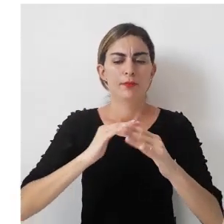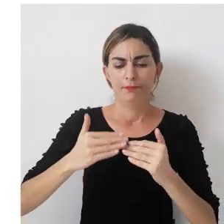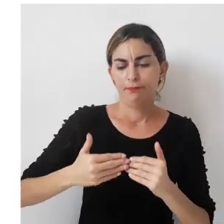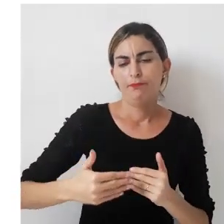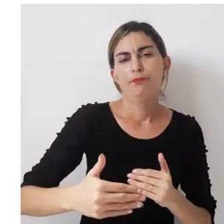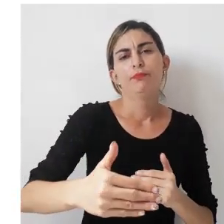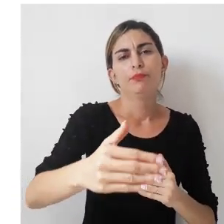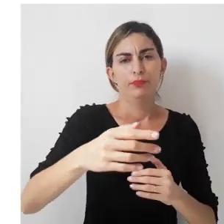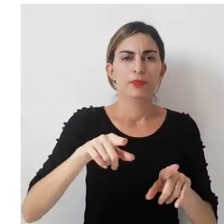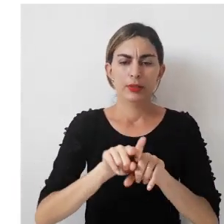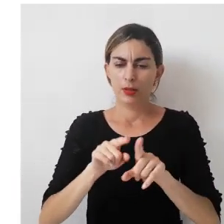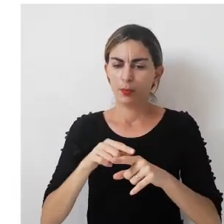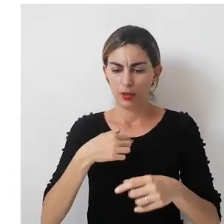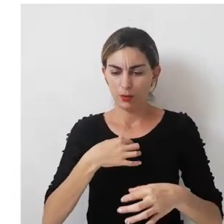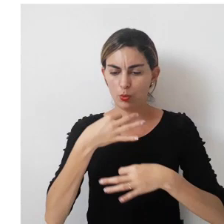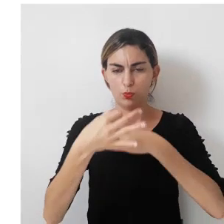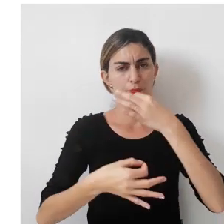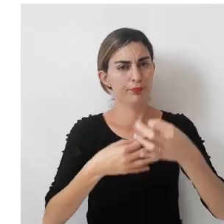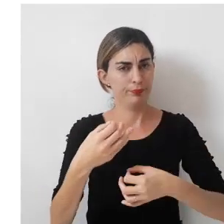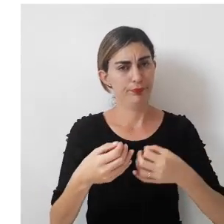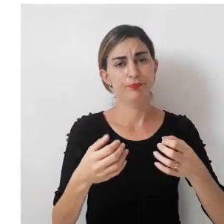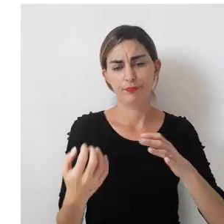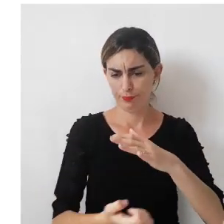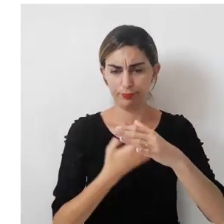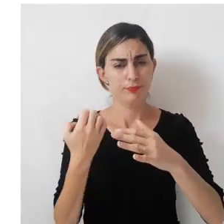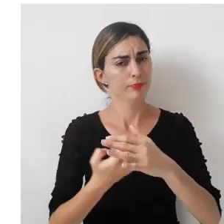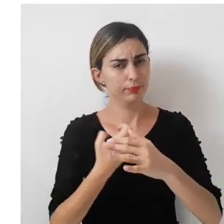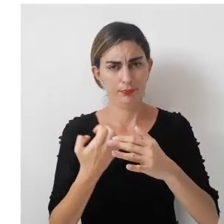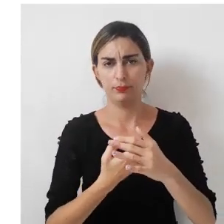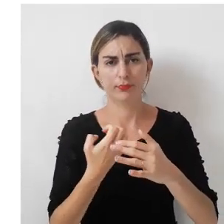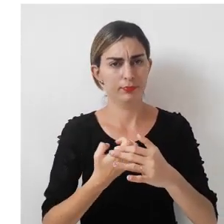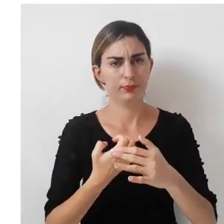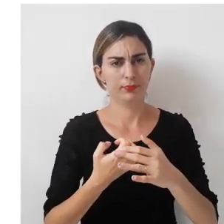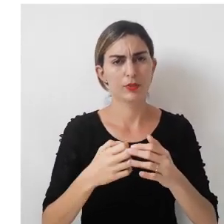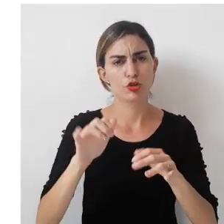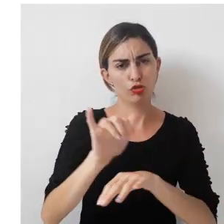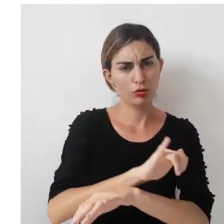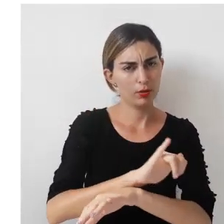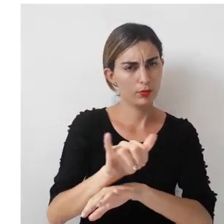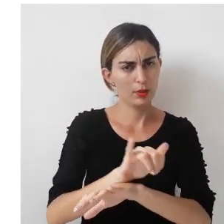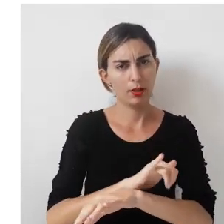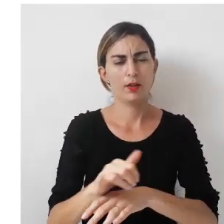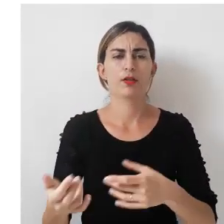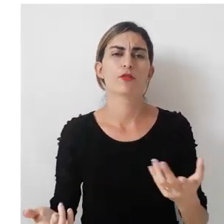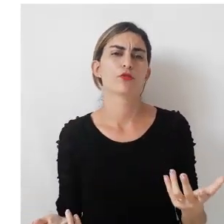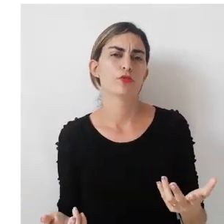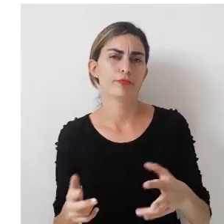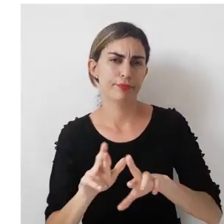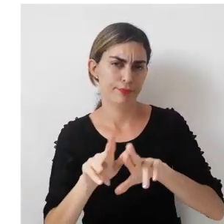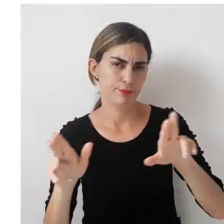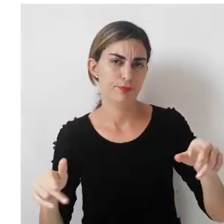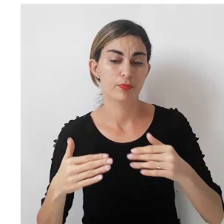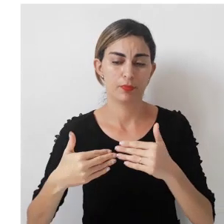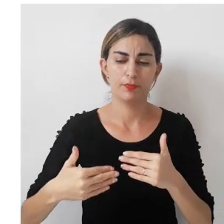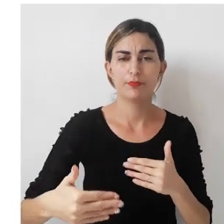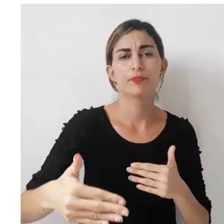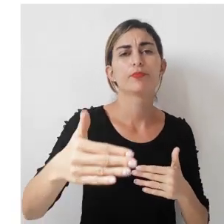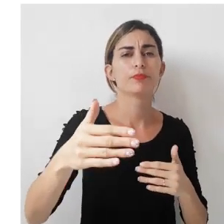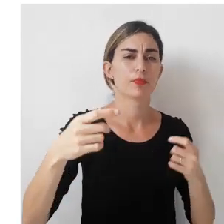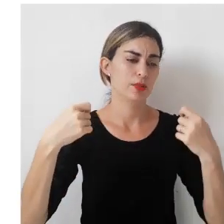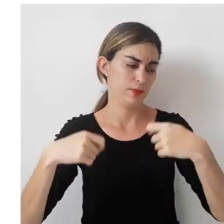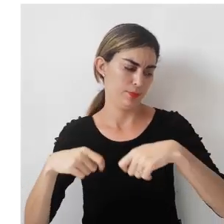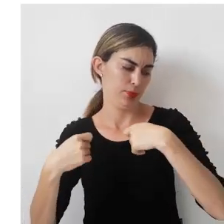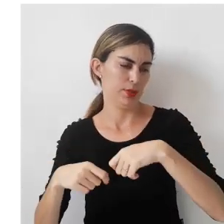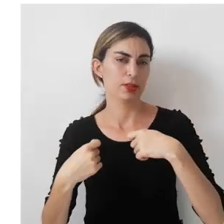em seguida, você coloque as argumentações do setor da sua empresa de compra, as suas estratégias, as suas condições. Mais à frente,